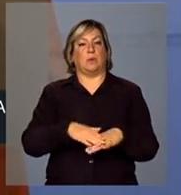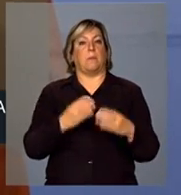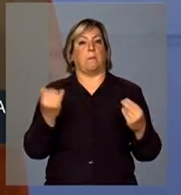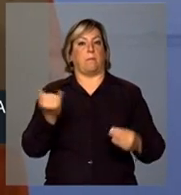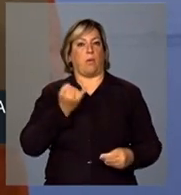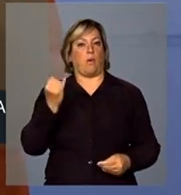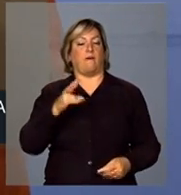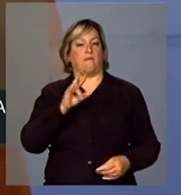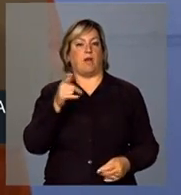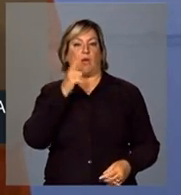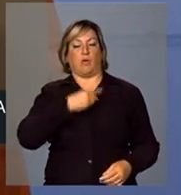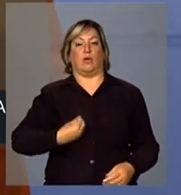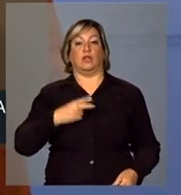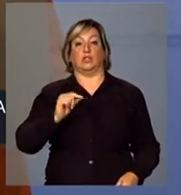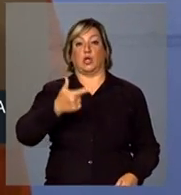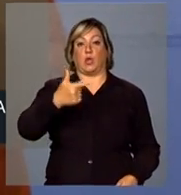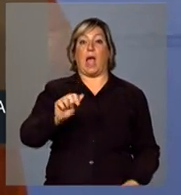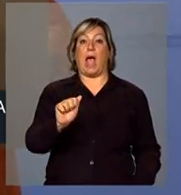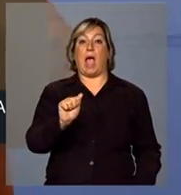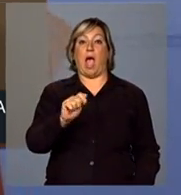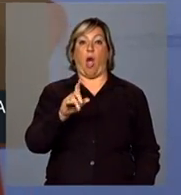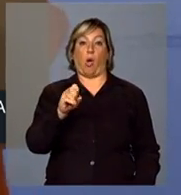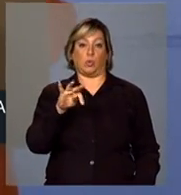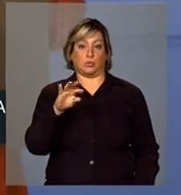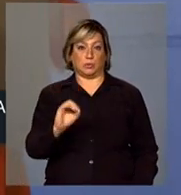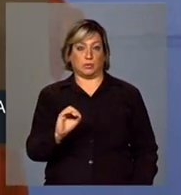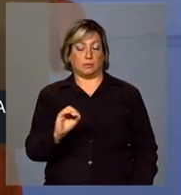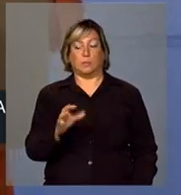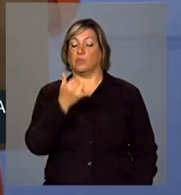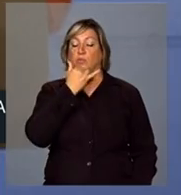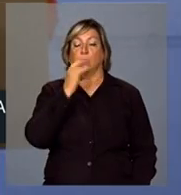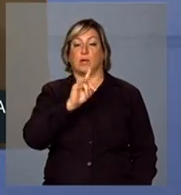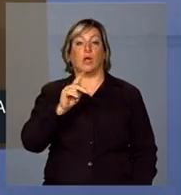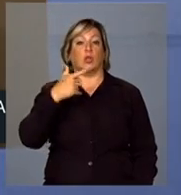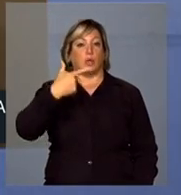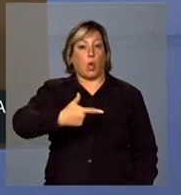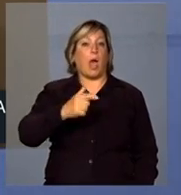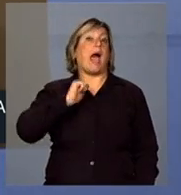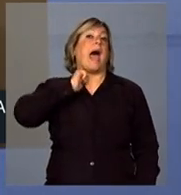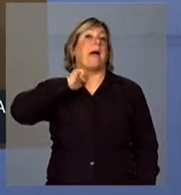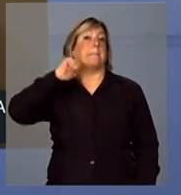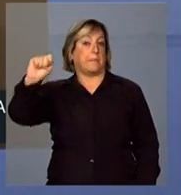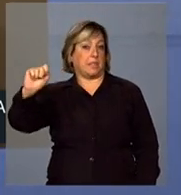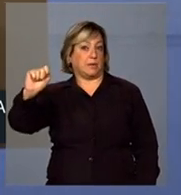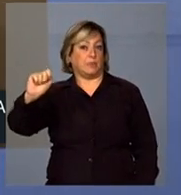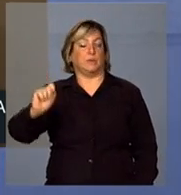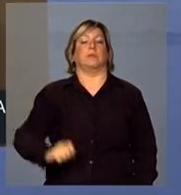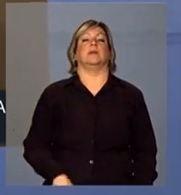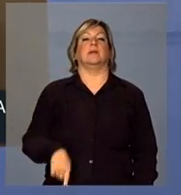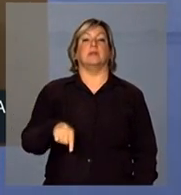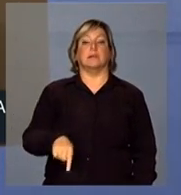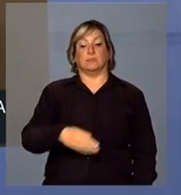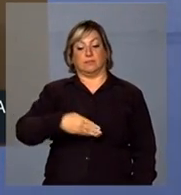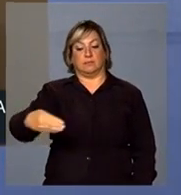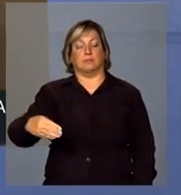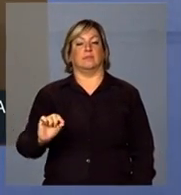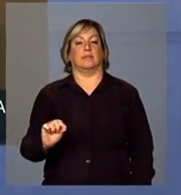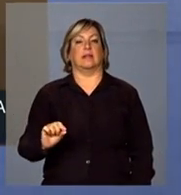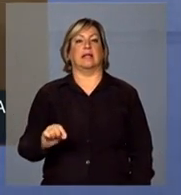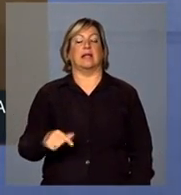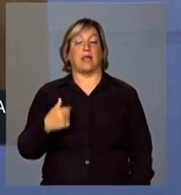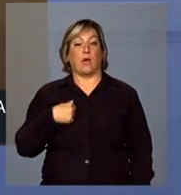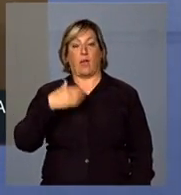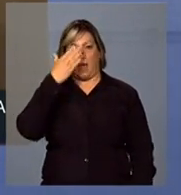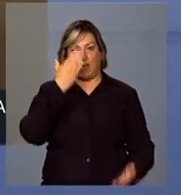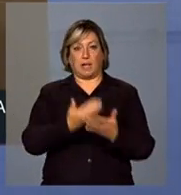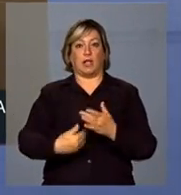acontecer dia 2 de agosto. Ah, desculpa, de abril. Porque eu acredito, o seguinte, eu acredito que nós temos